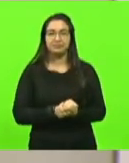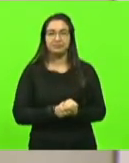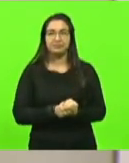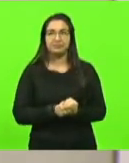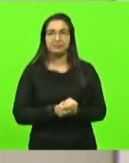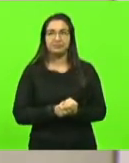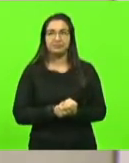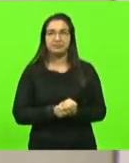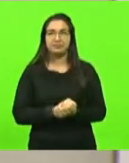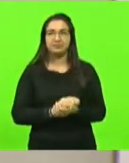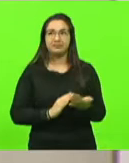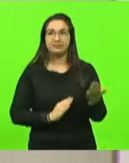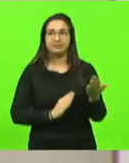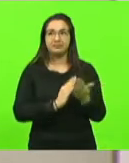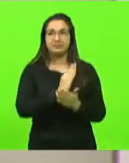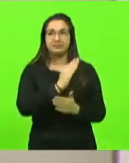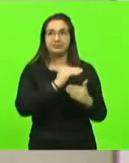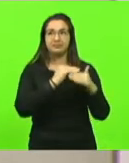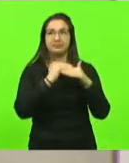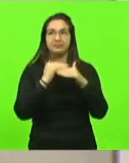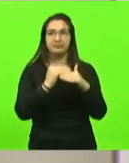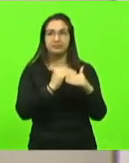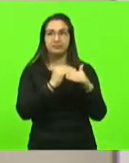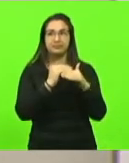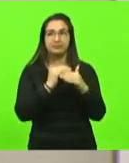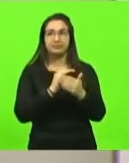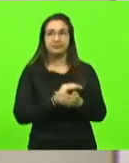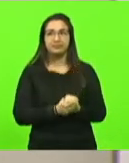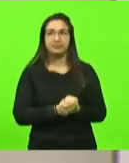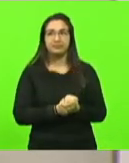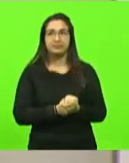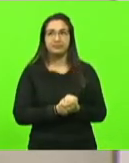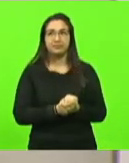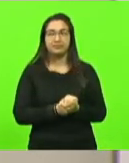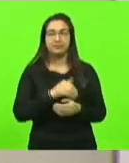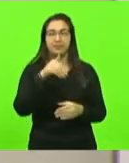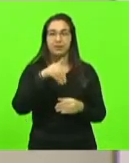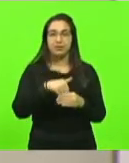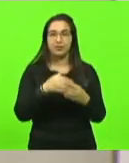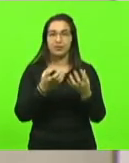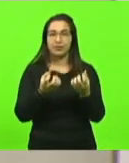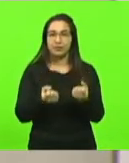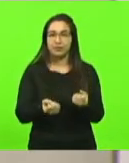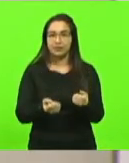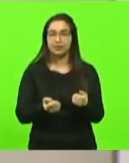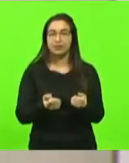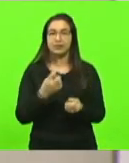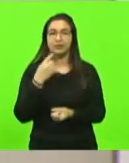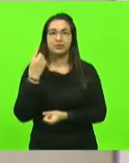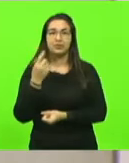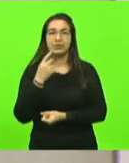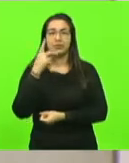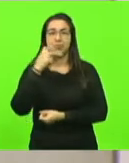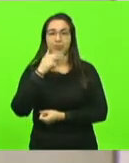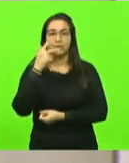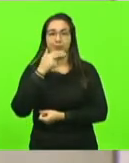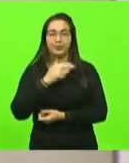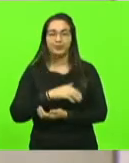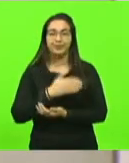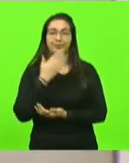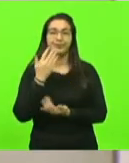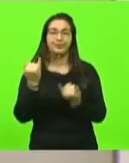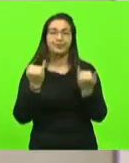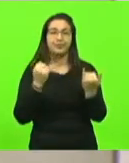permaneça como se encontra. Aprovado por unanimidade com o voto favorável do deputado Kennedy Nunes. Pedido de informação,